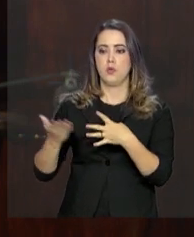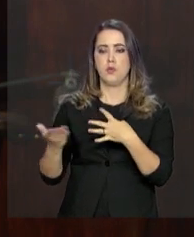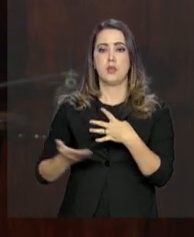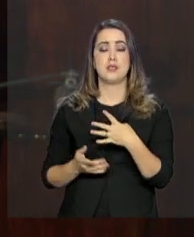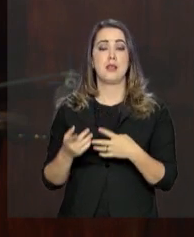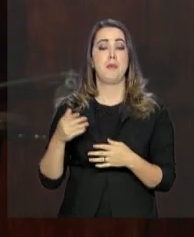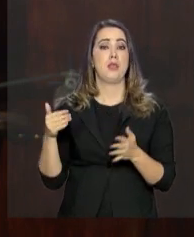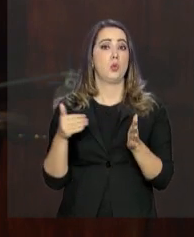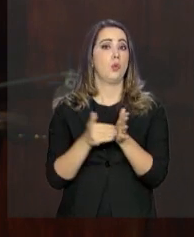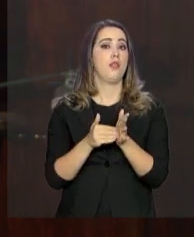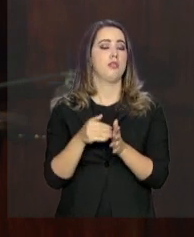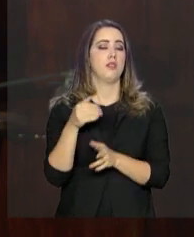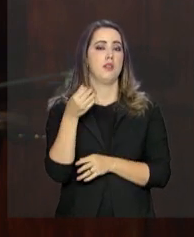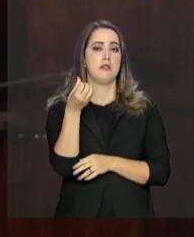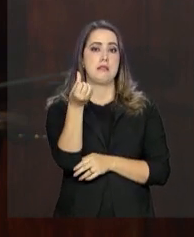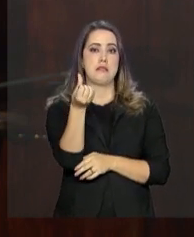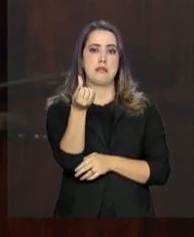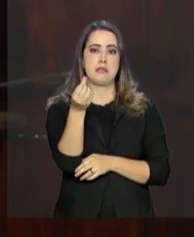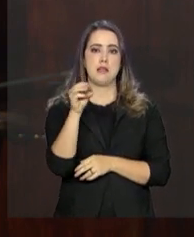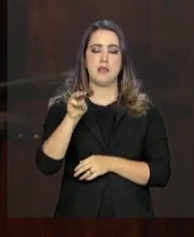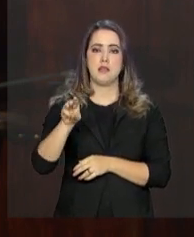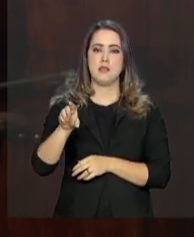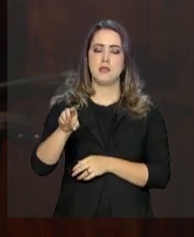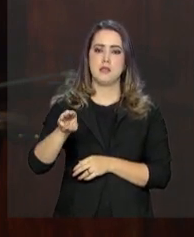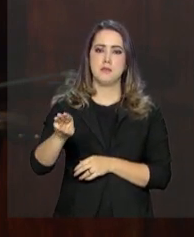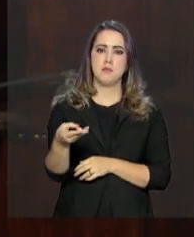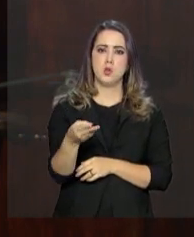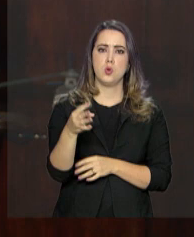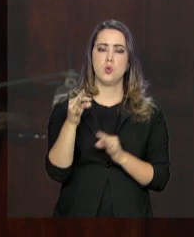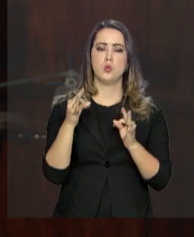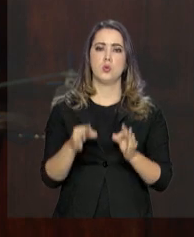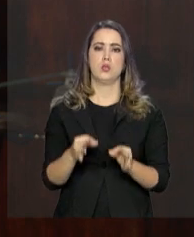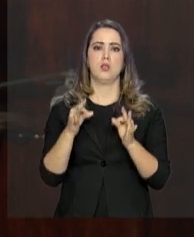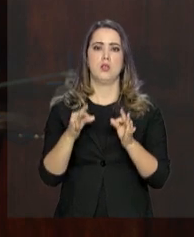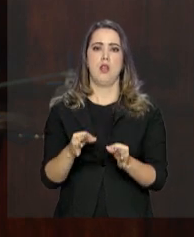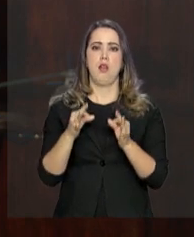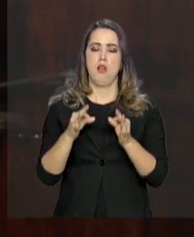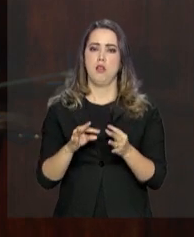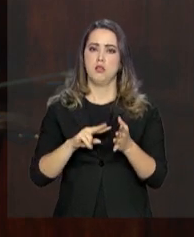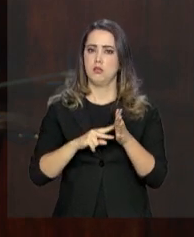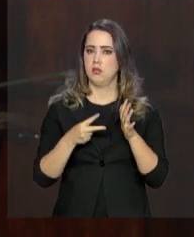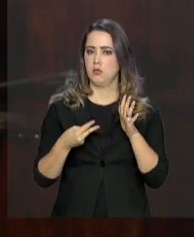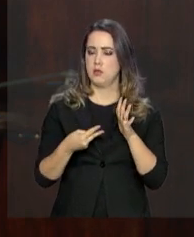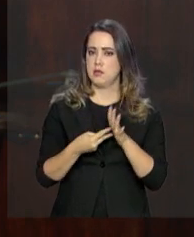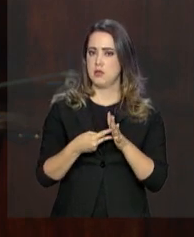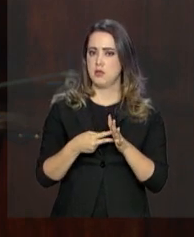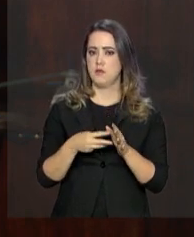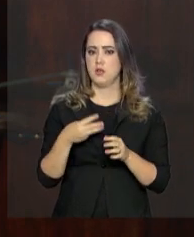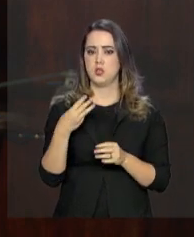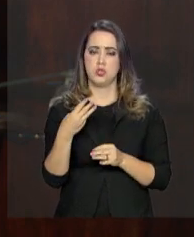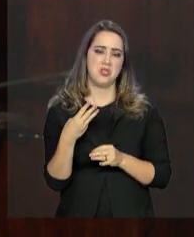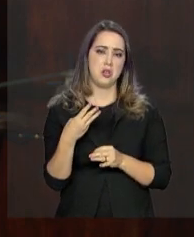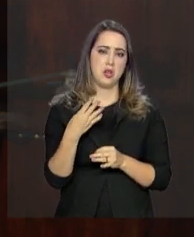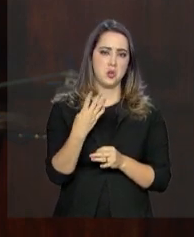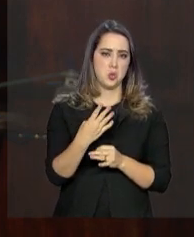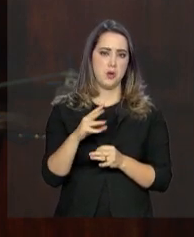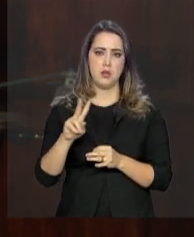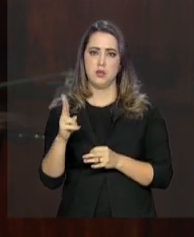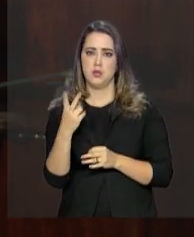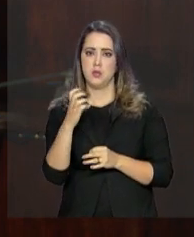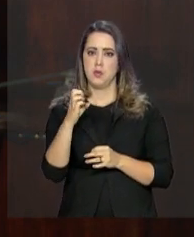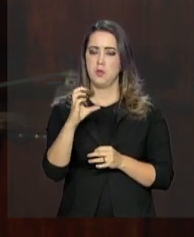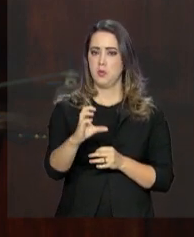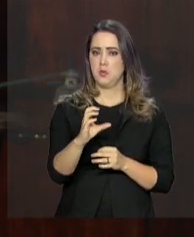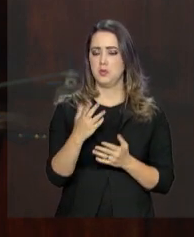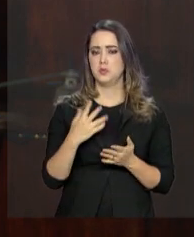toneladas para uma fazenda, que equivale a uns 3, 4 mil hectares de área plantada, de grãos, ele recebe então juros de 5,5